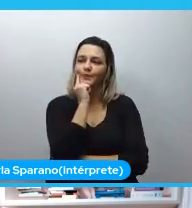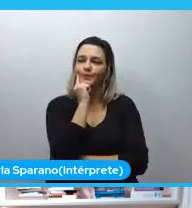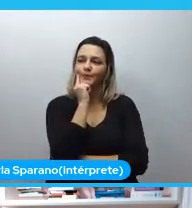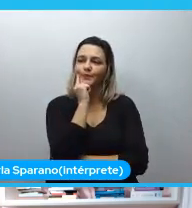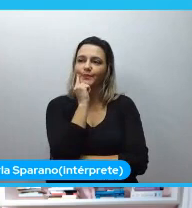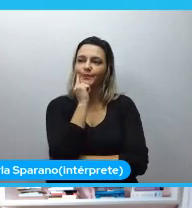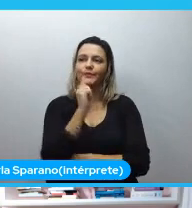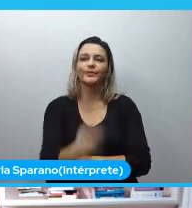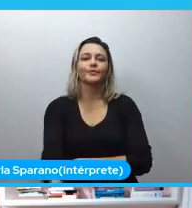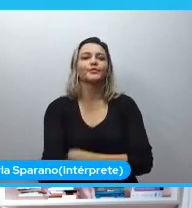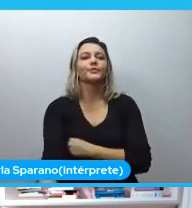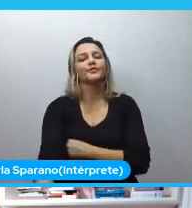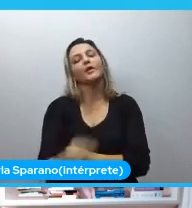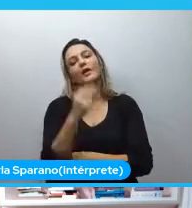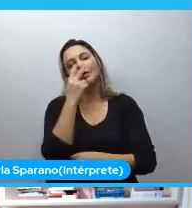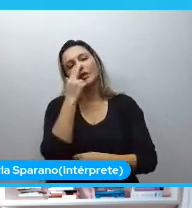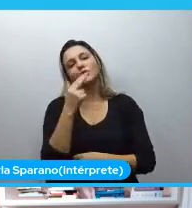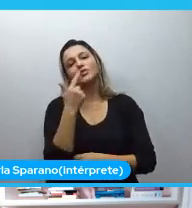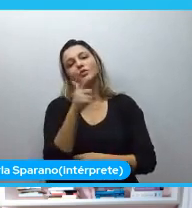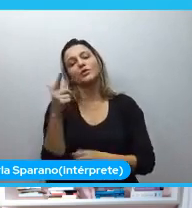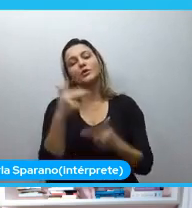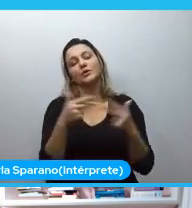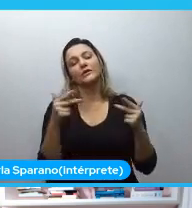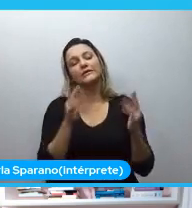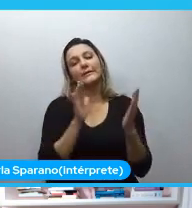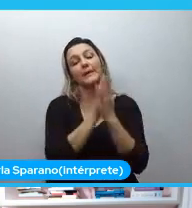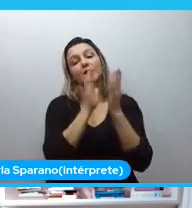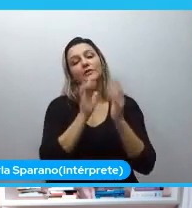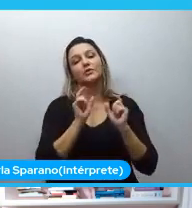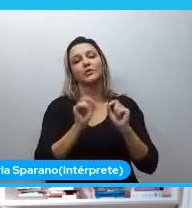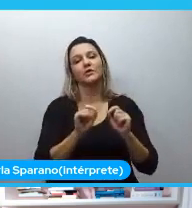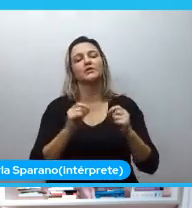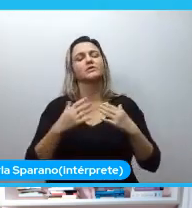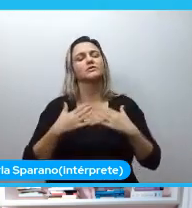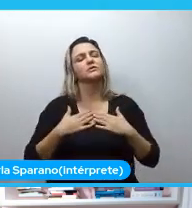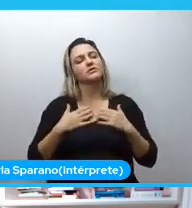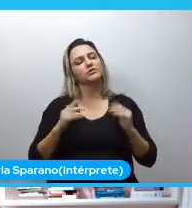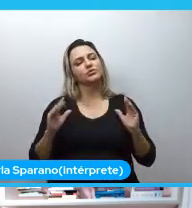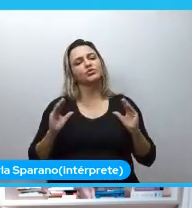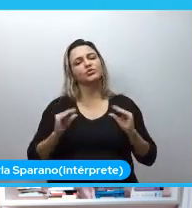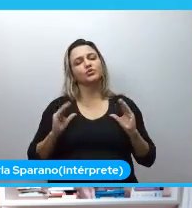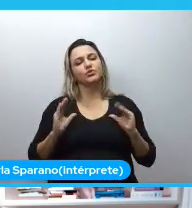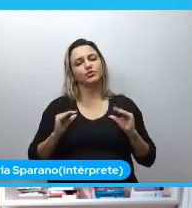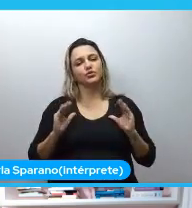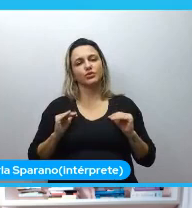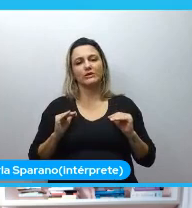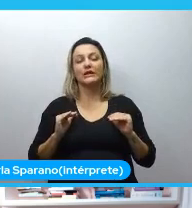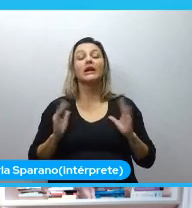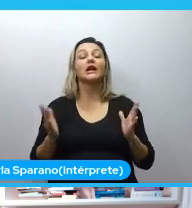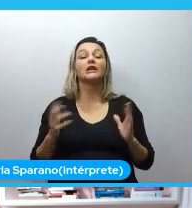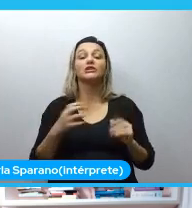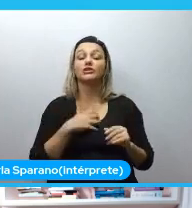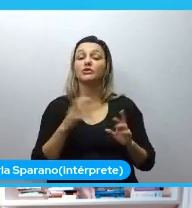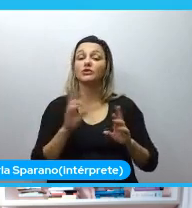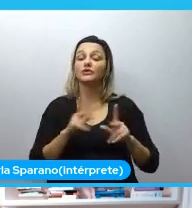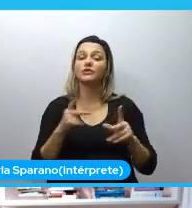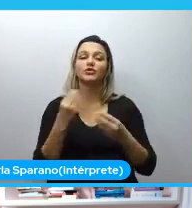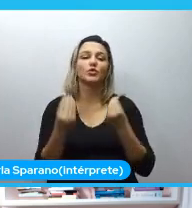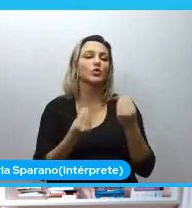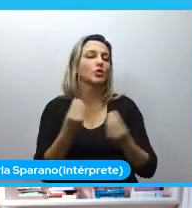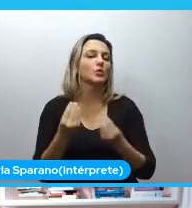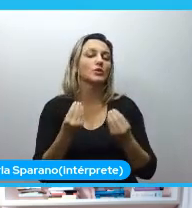acho que uma outra coisa que impacta muito quando você entende que a comodidade ela tem uma realidade diferente é a forma com que você se comunica